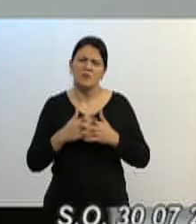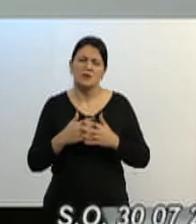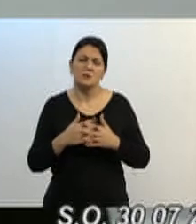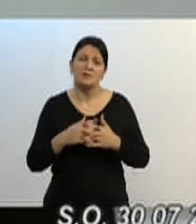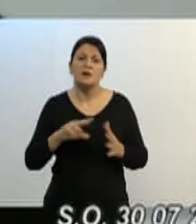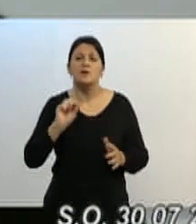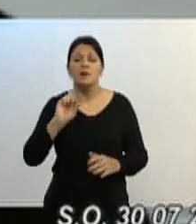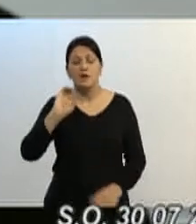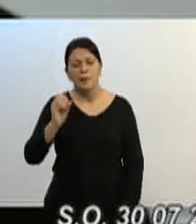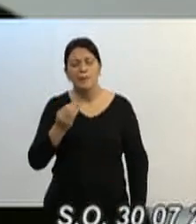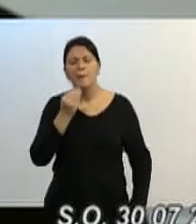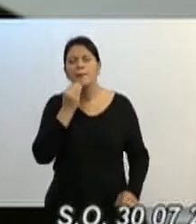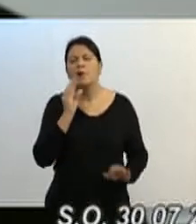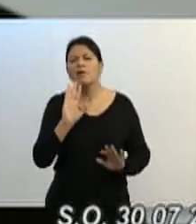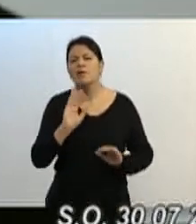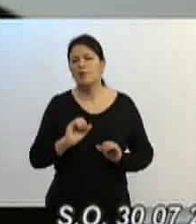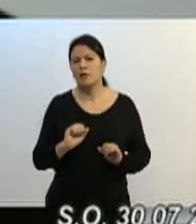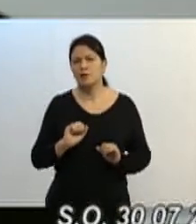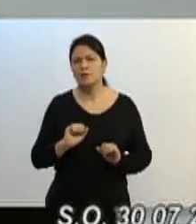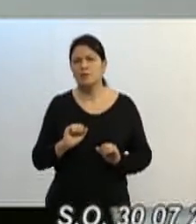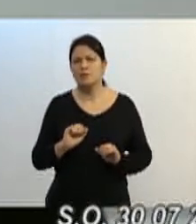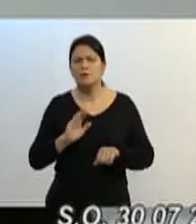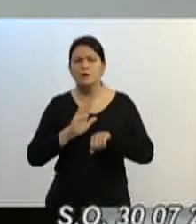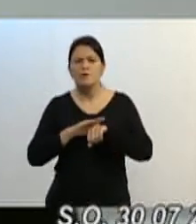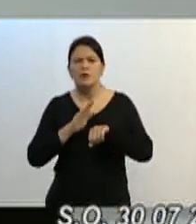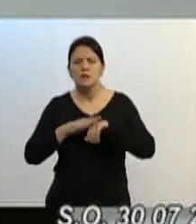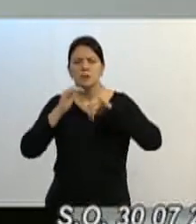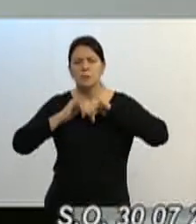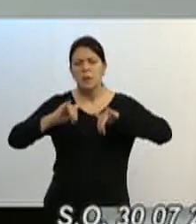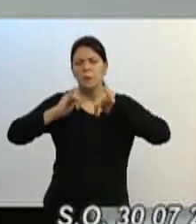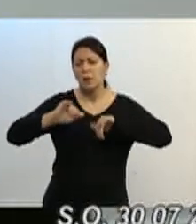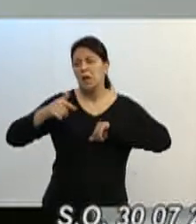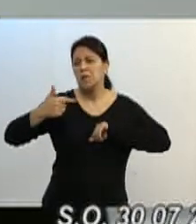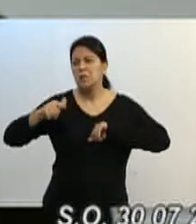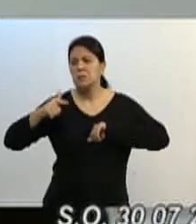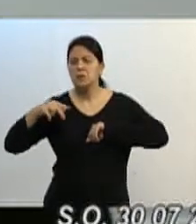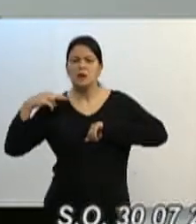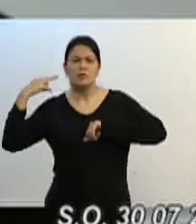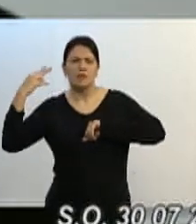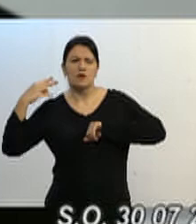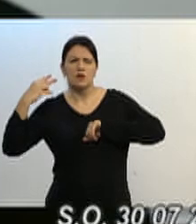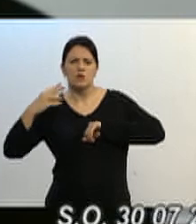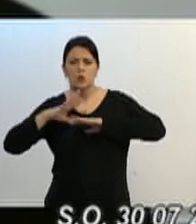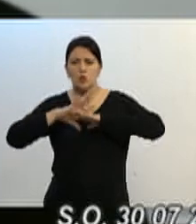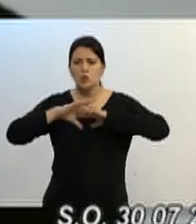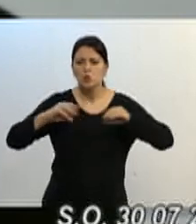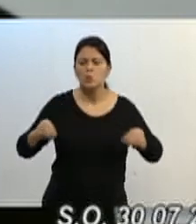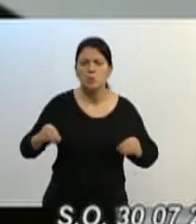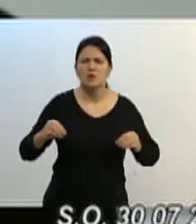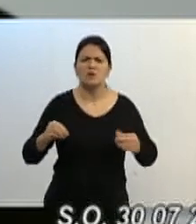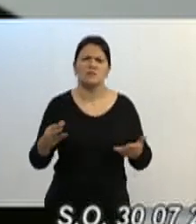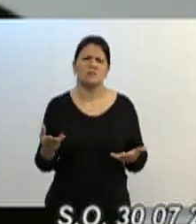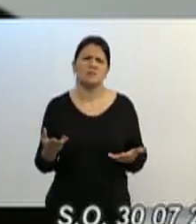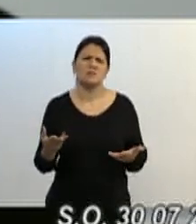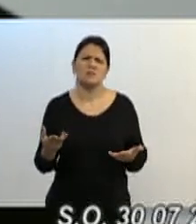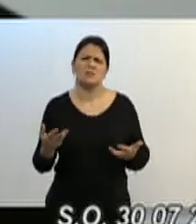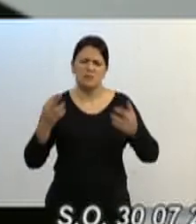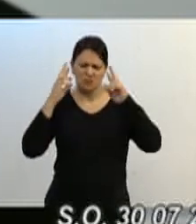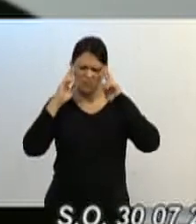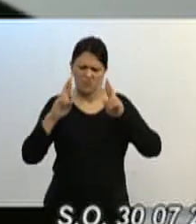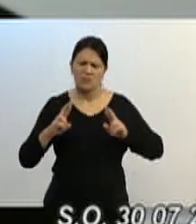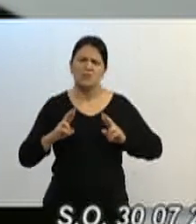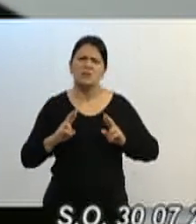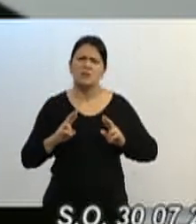aproveitam dessa artimanha, fazem matéria, dizendo que não tem vereador, caberam os quinze vereadores que sumiram, um pouco de respeito, pré-candidatos,